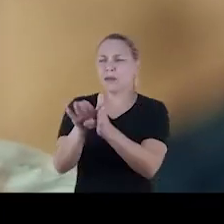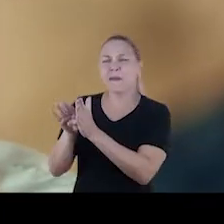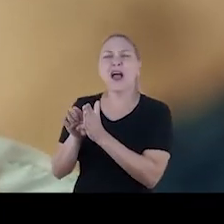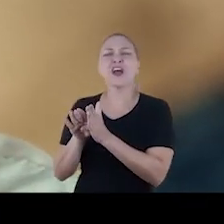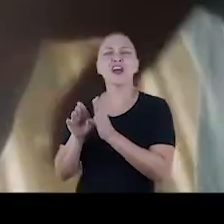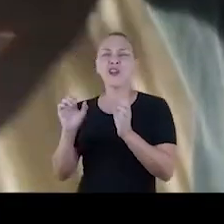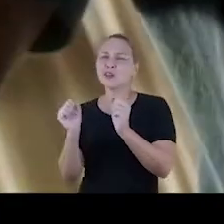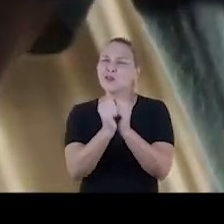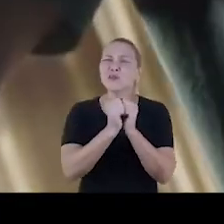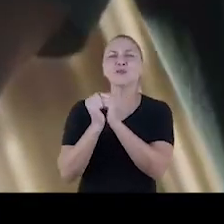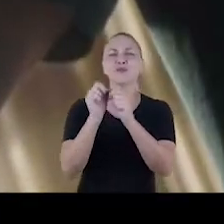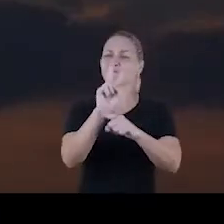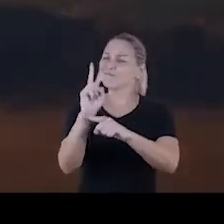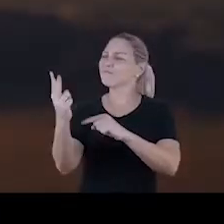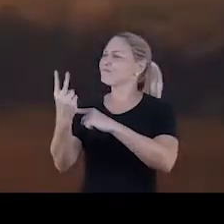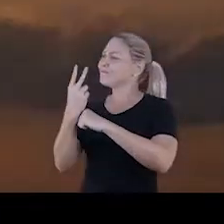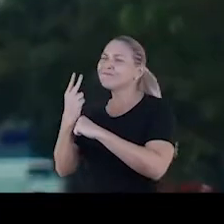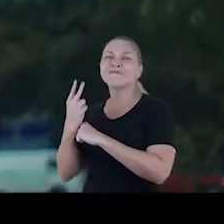dos outros.